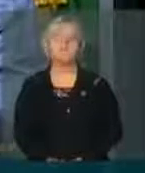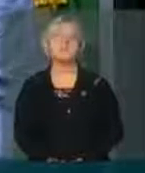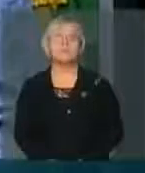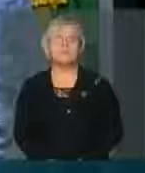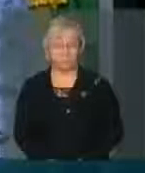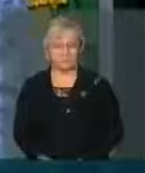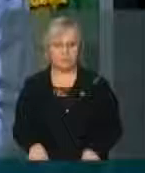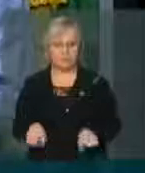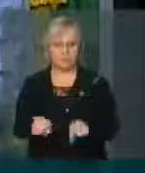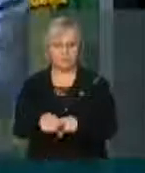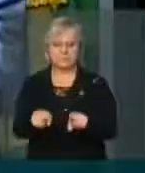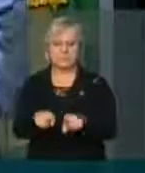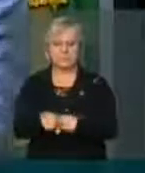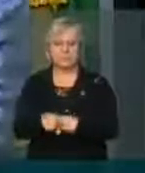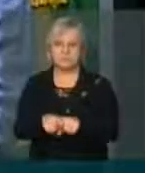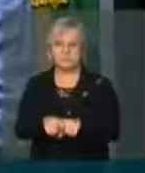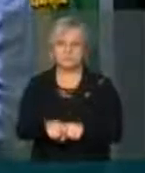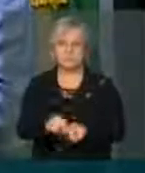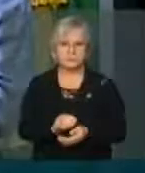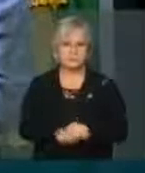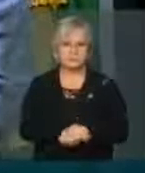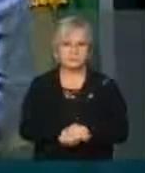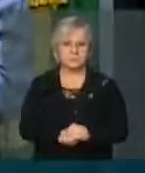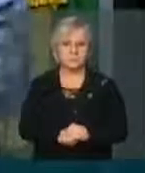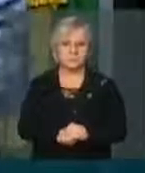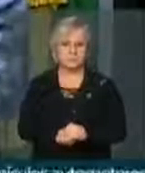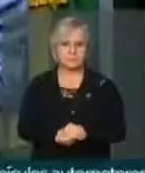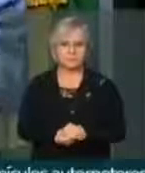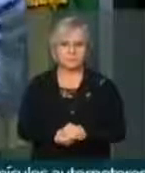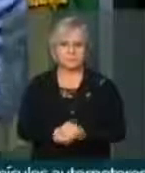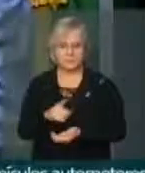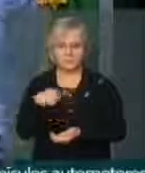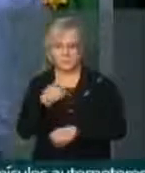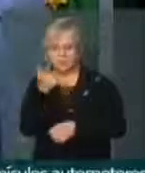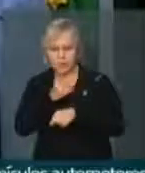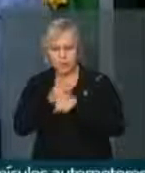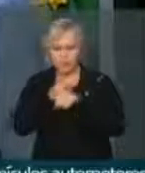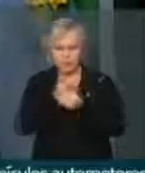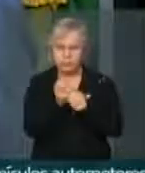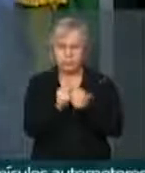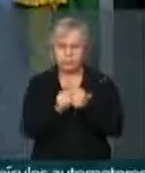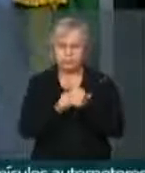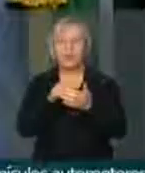Esperamos apenas que continuemos apurando esses fatos até o fim. Muito obrigado. Obrigado. Obrigado.